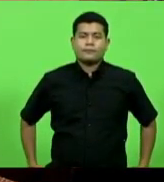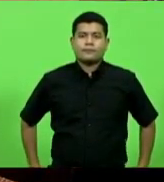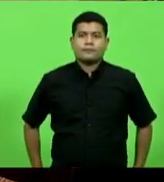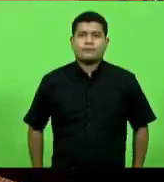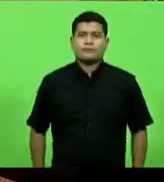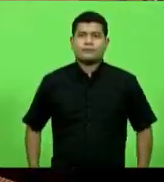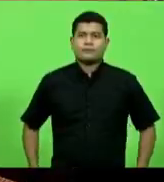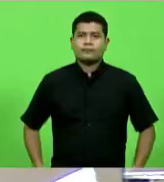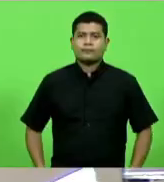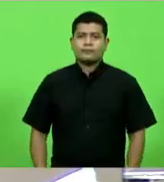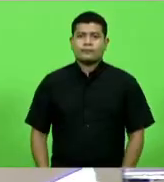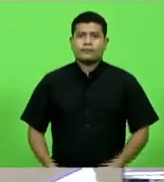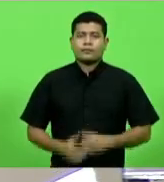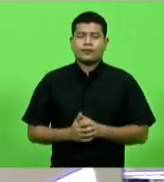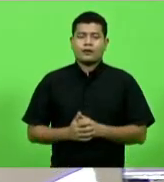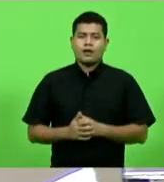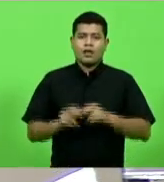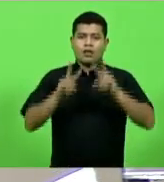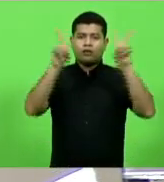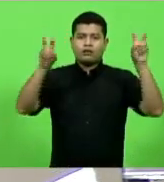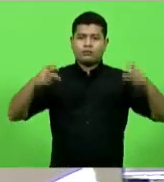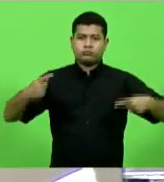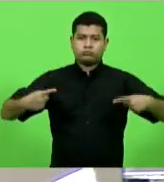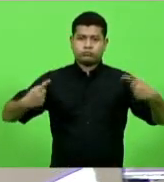A matéria continua em discussão.